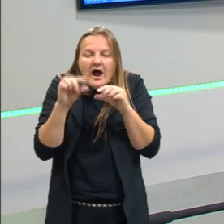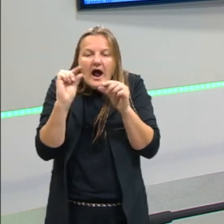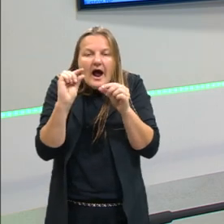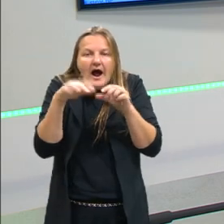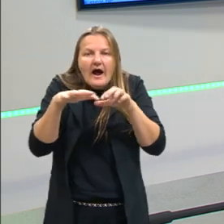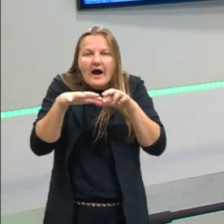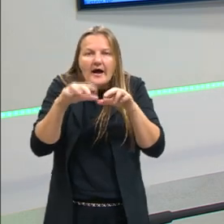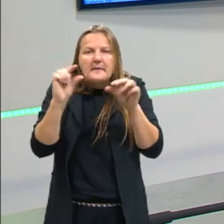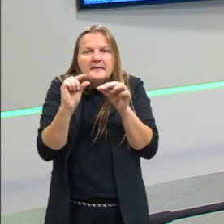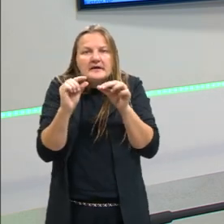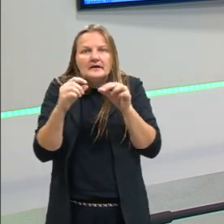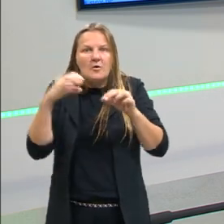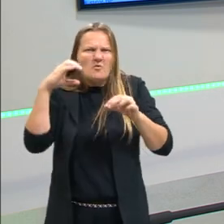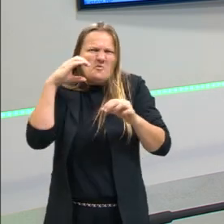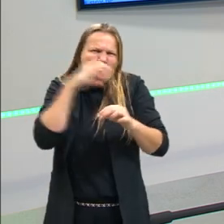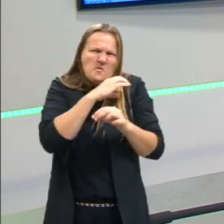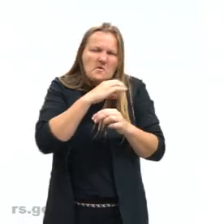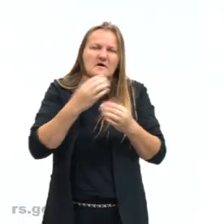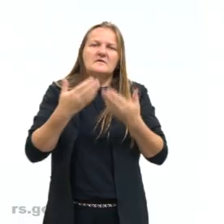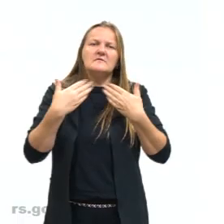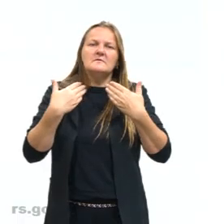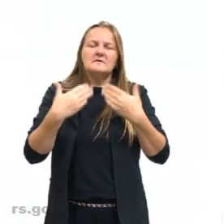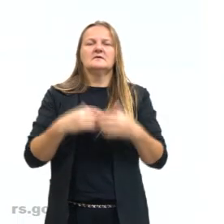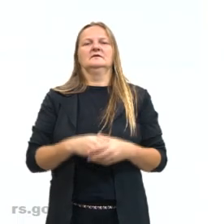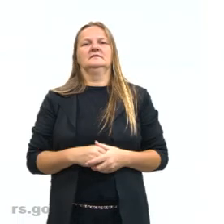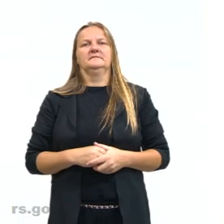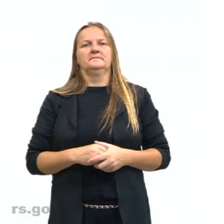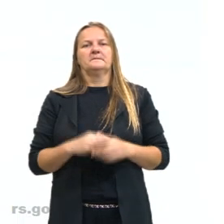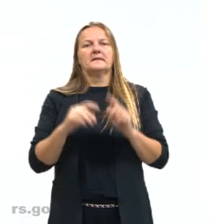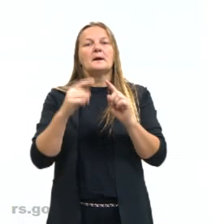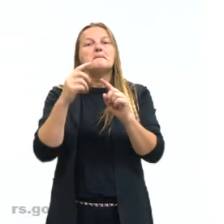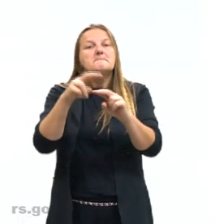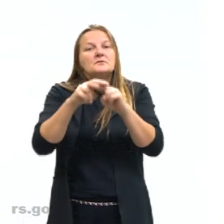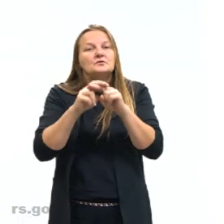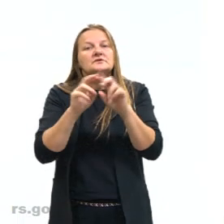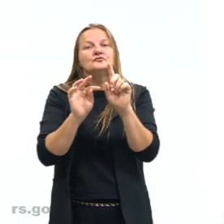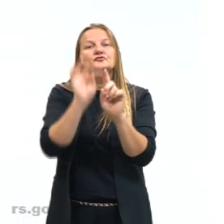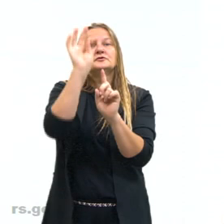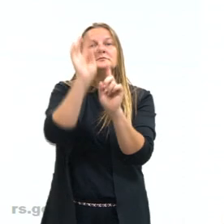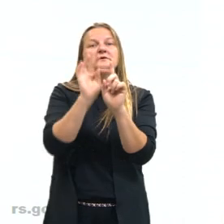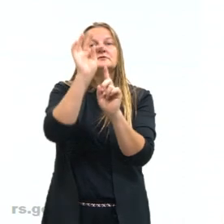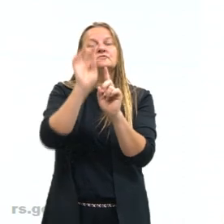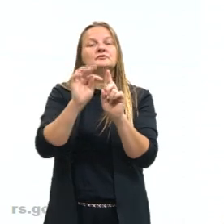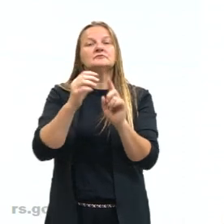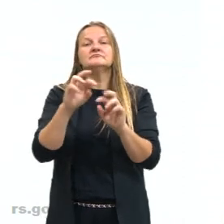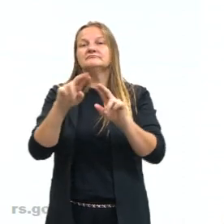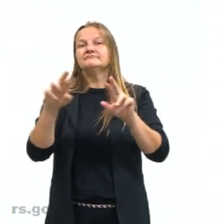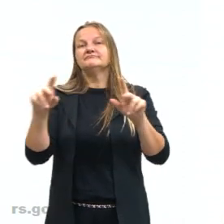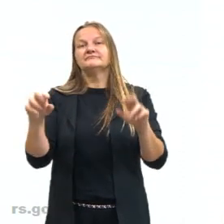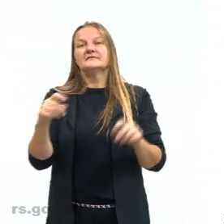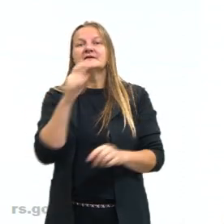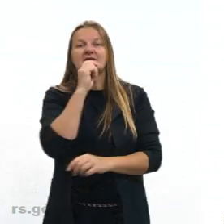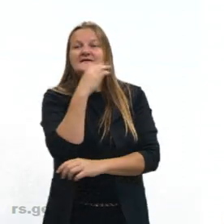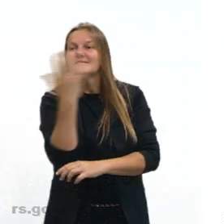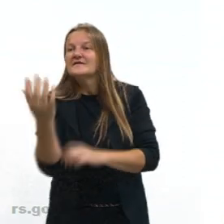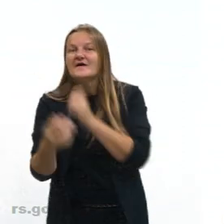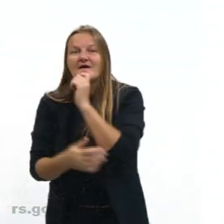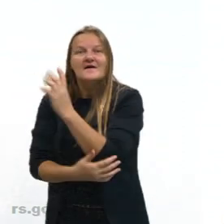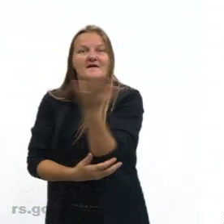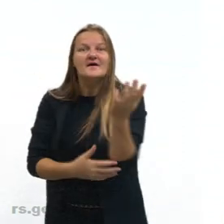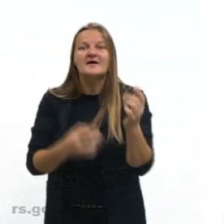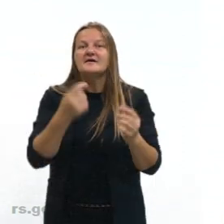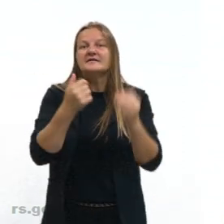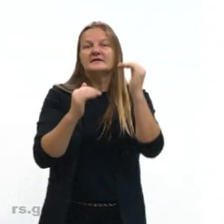acontecer? Nós vamos ter diferenças de temperatura. Na natureza, a natureza, ela quer deixar tudo igual, o que tá quente esfriar